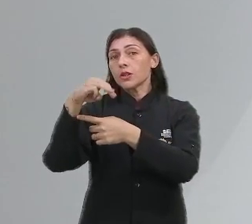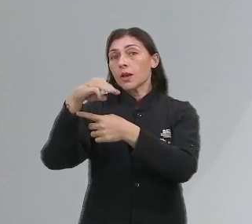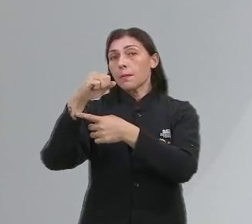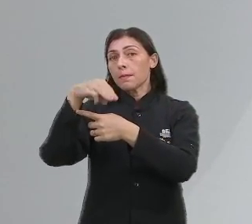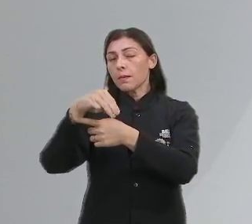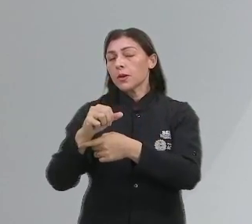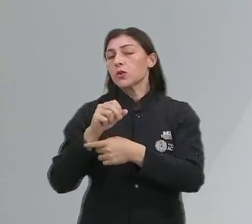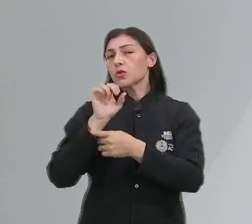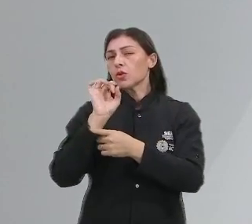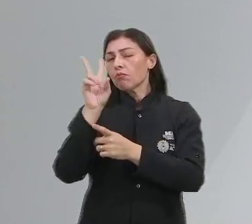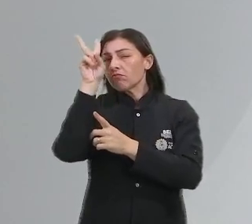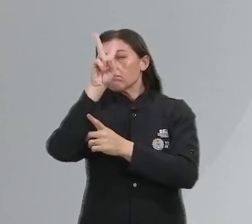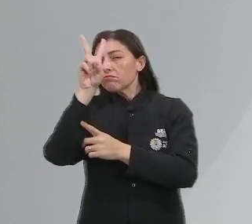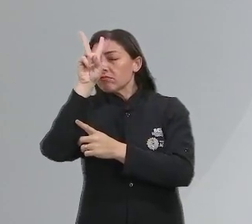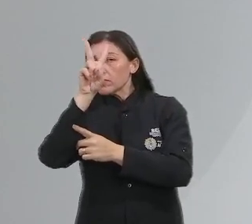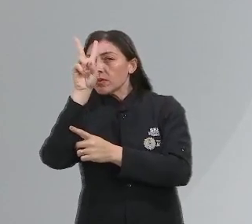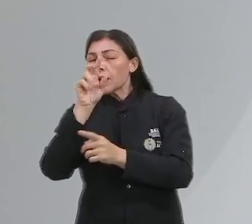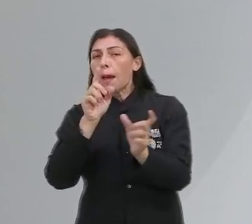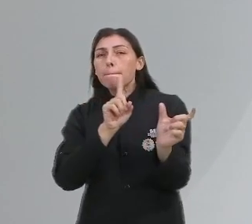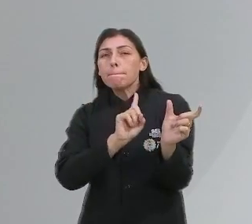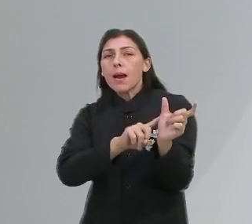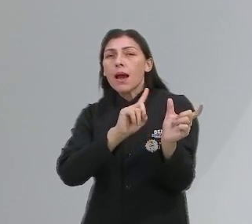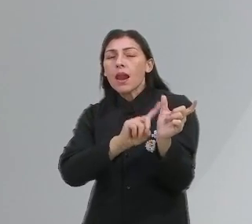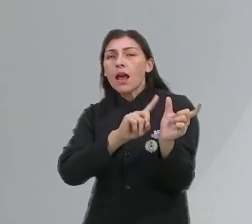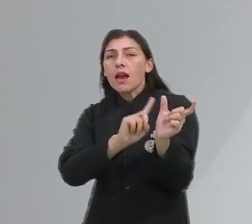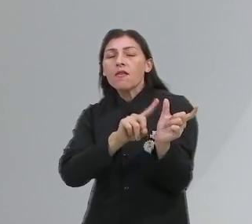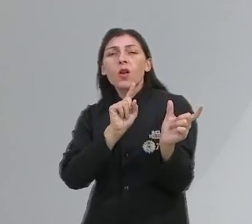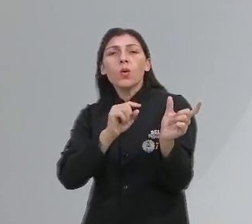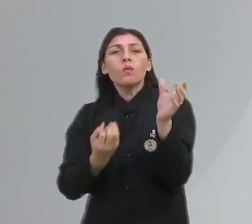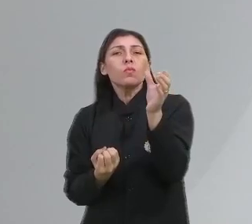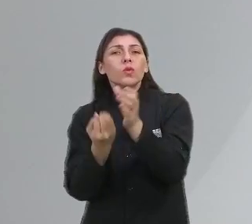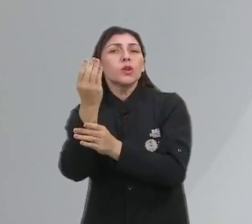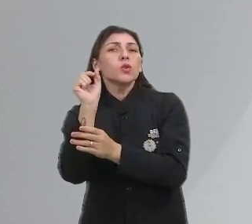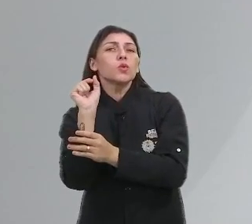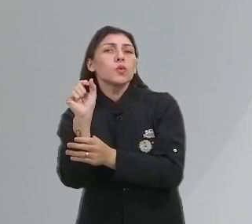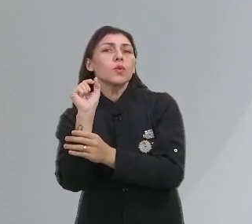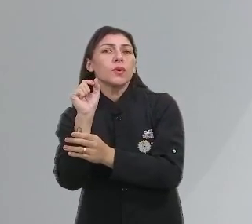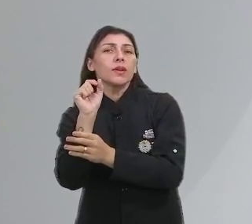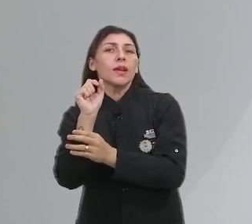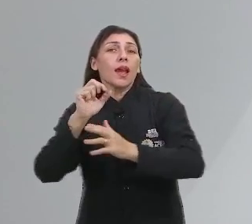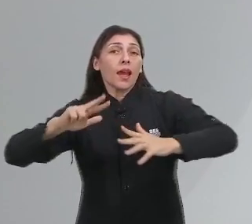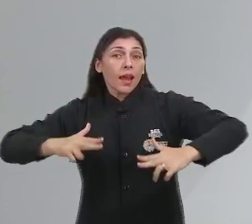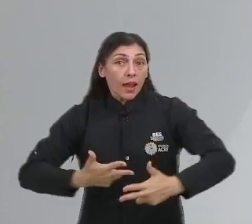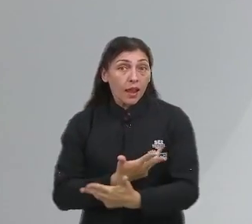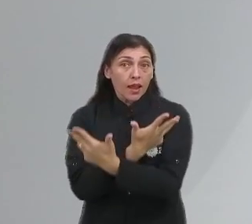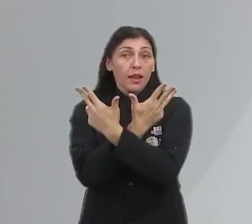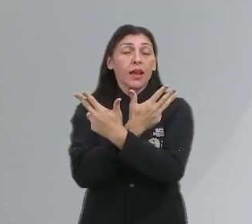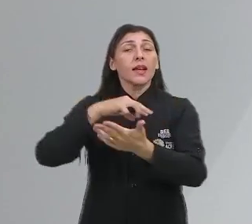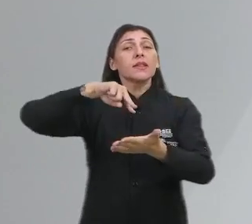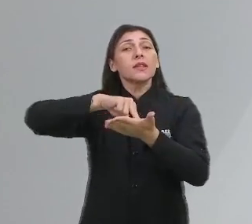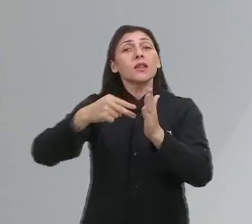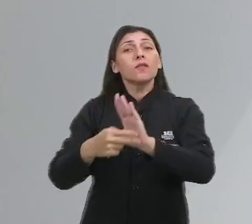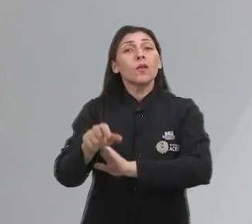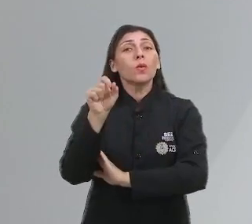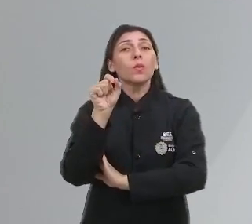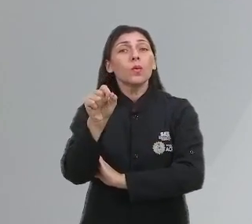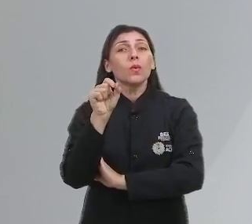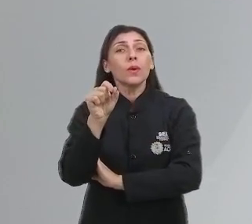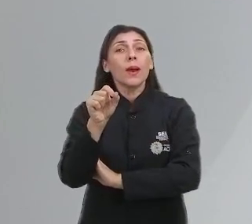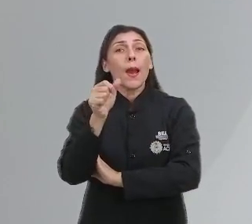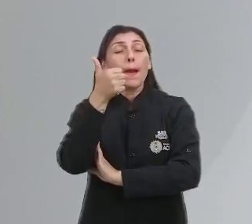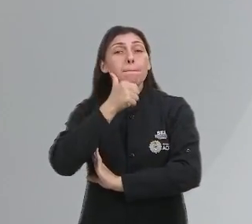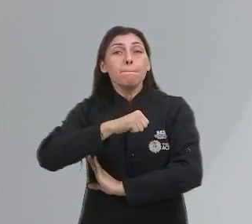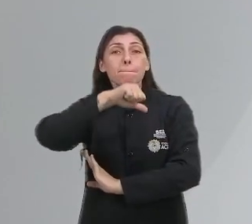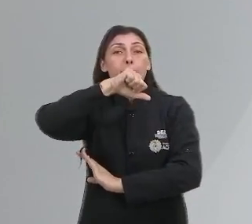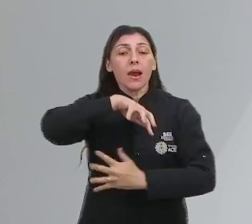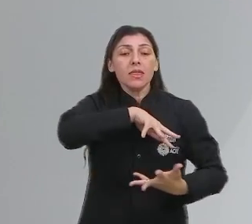ressaltar aqui que etimologicamente a palavra Pachamama é de origem inca, que significa mãe